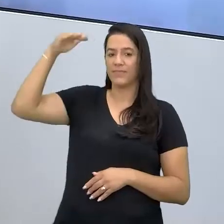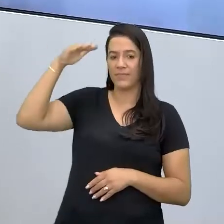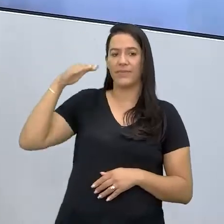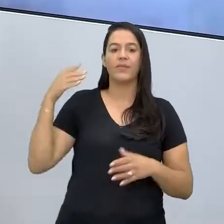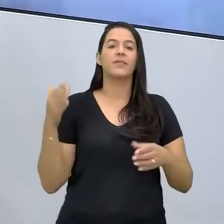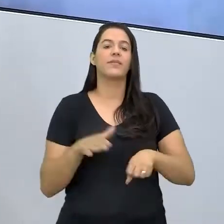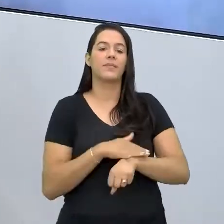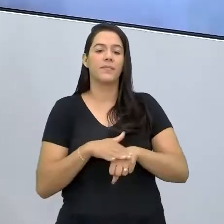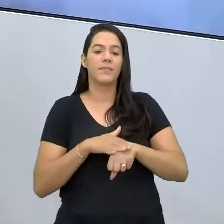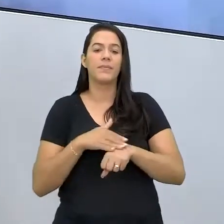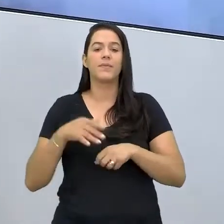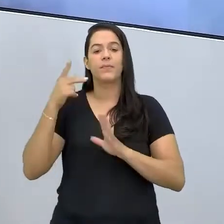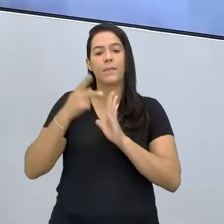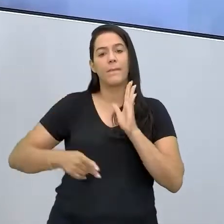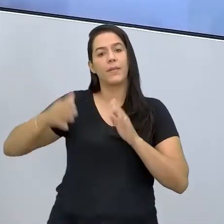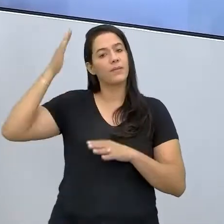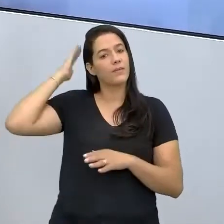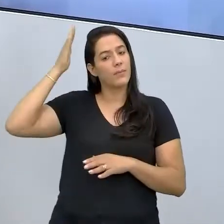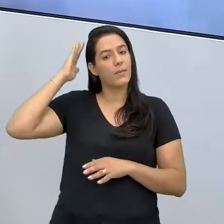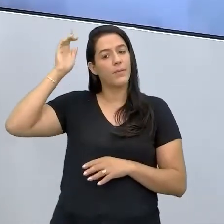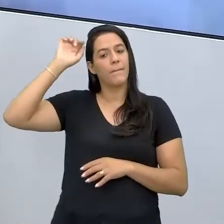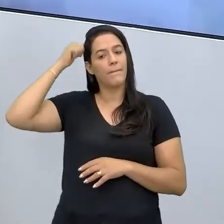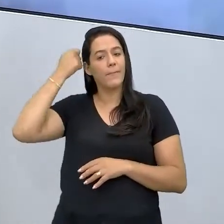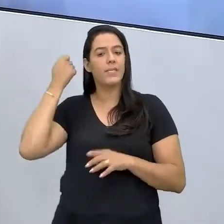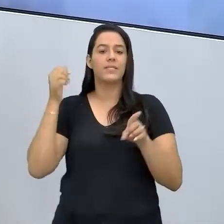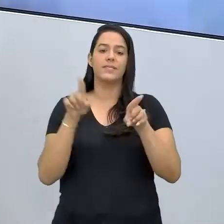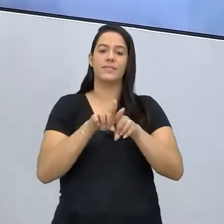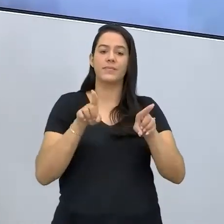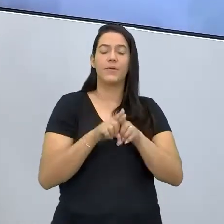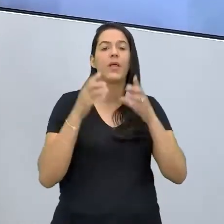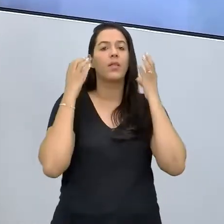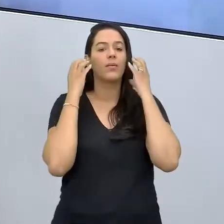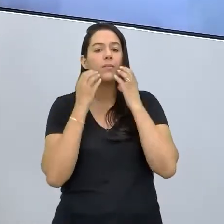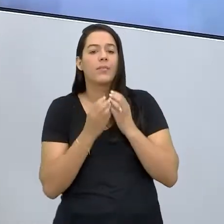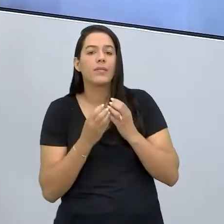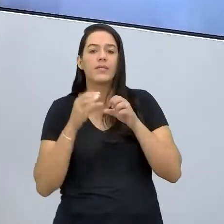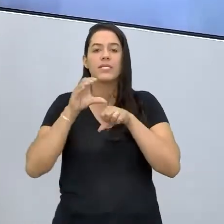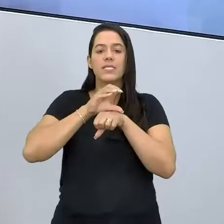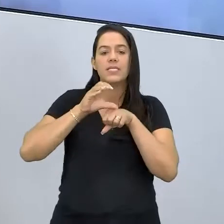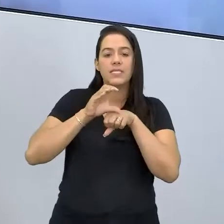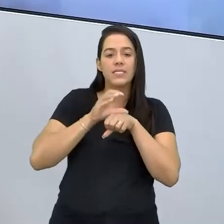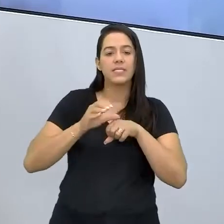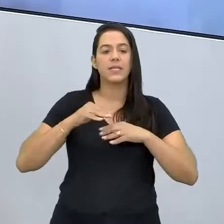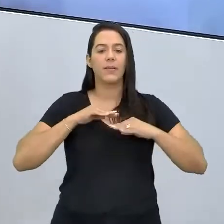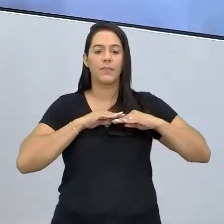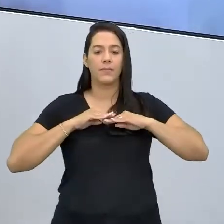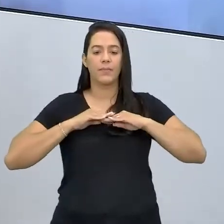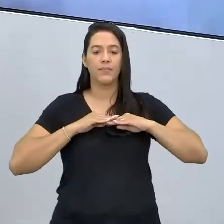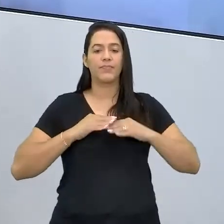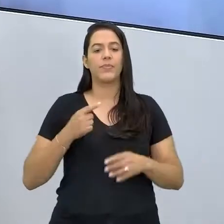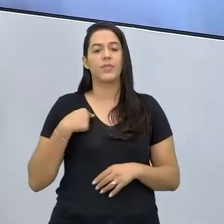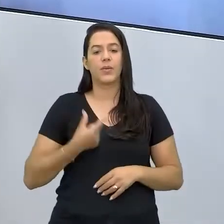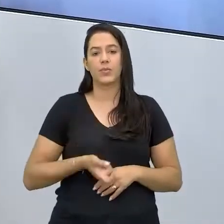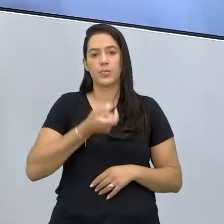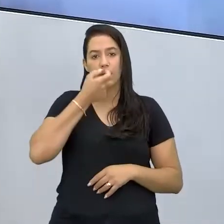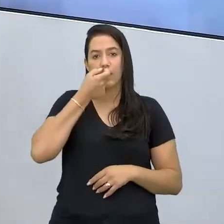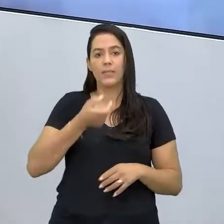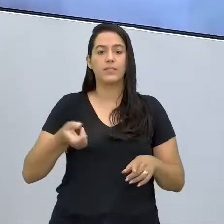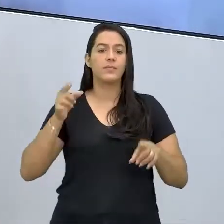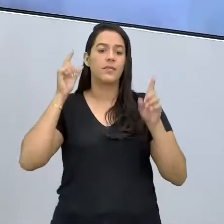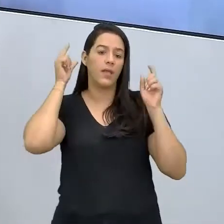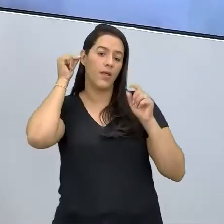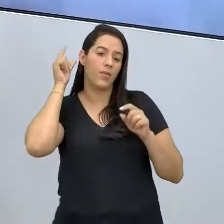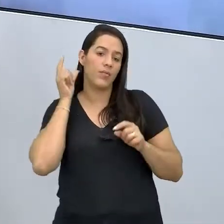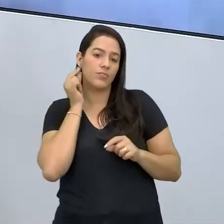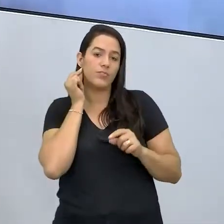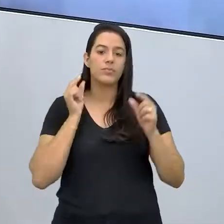sou pardo, tenho os cabelos pretos, um pouco grisalhos, tenho uma barba grisalha próxima do peito, tenho dois pírcings no nariz, brincos nas